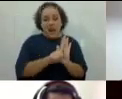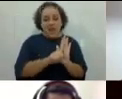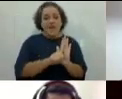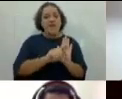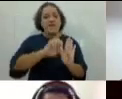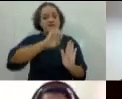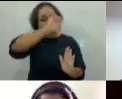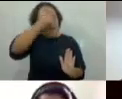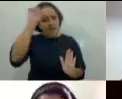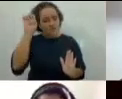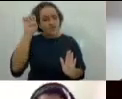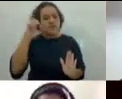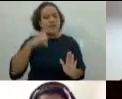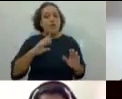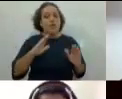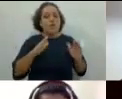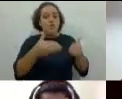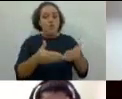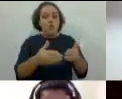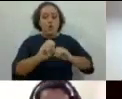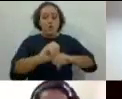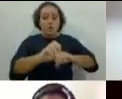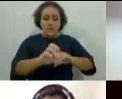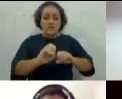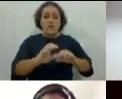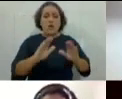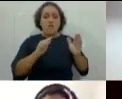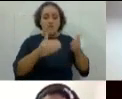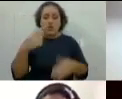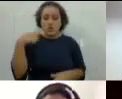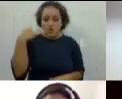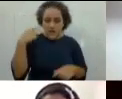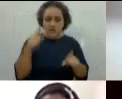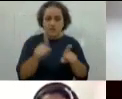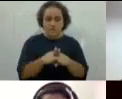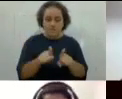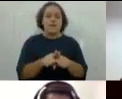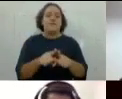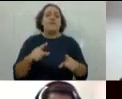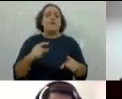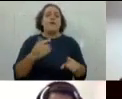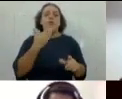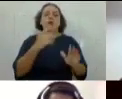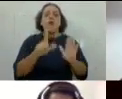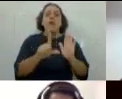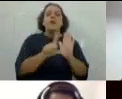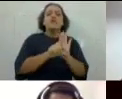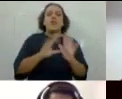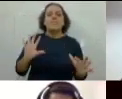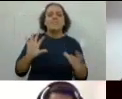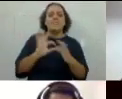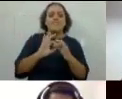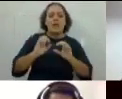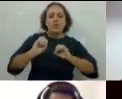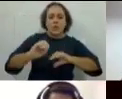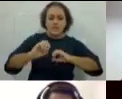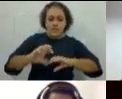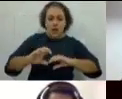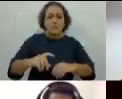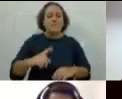legislação e ética. A nossa abordagem é voltada para a educação e para o direito, né? Para a legislação atinente à